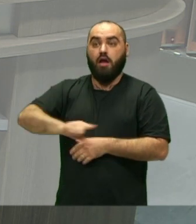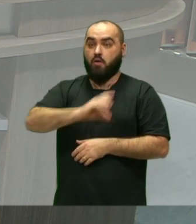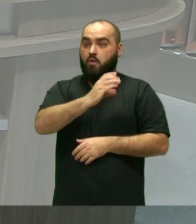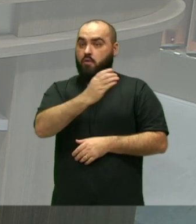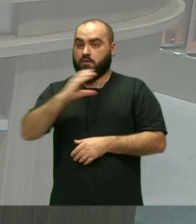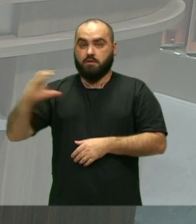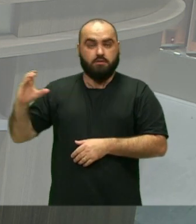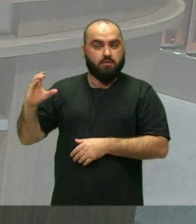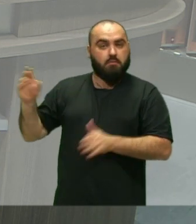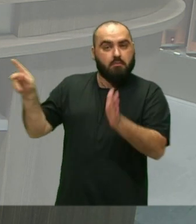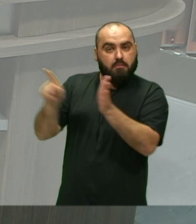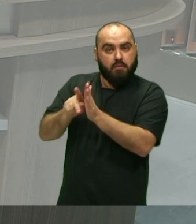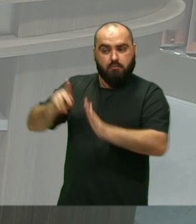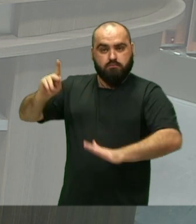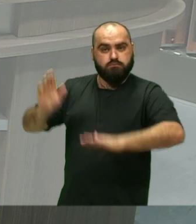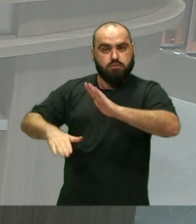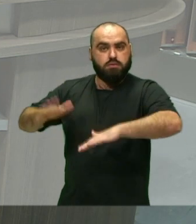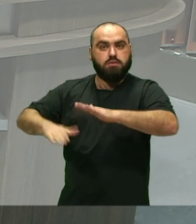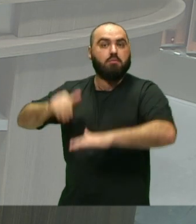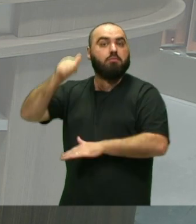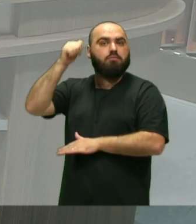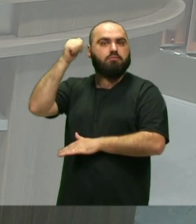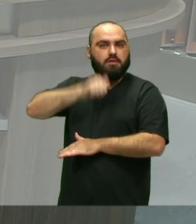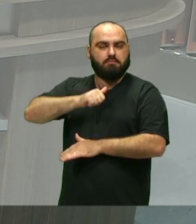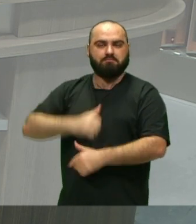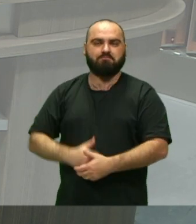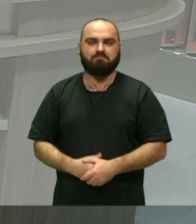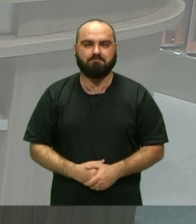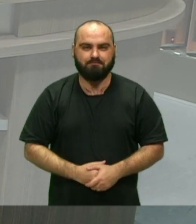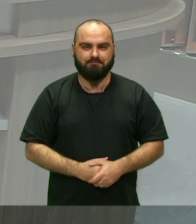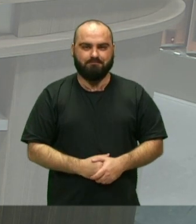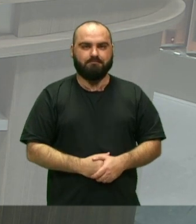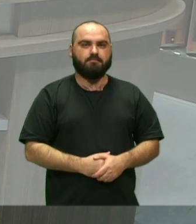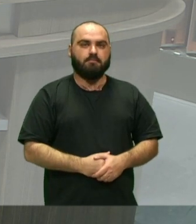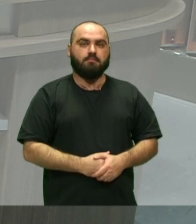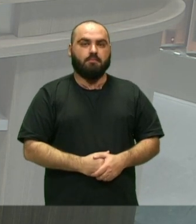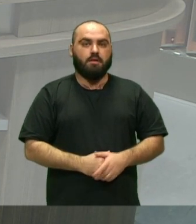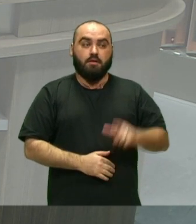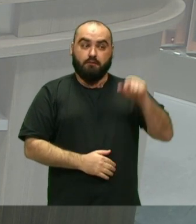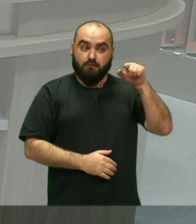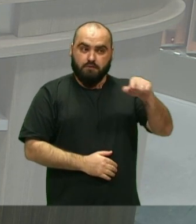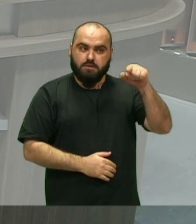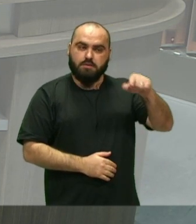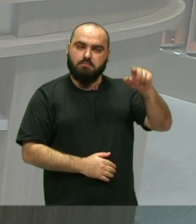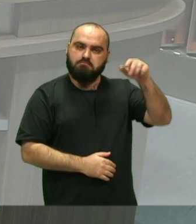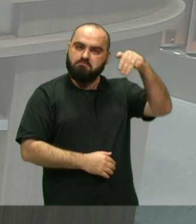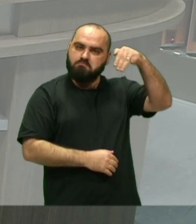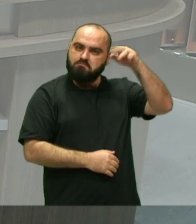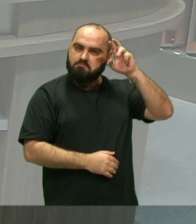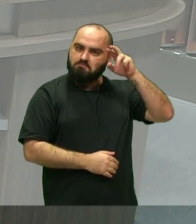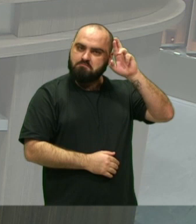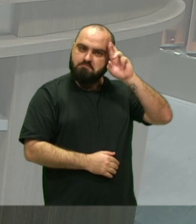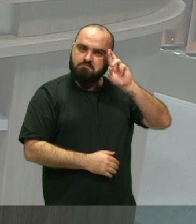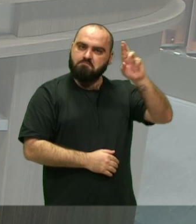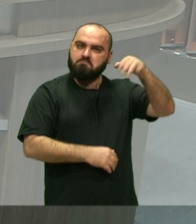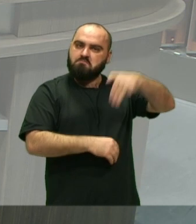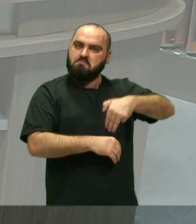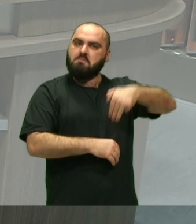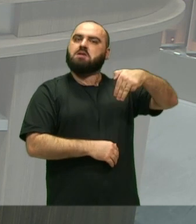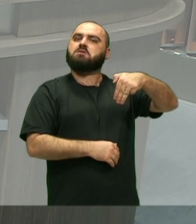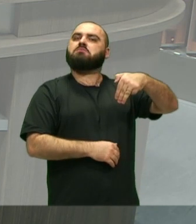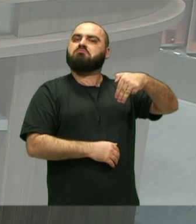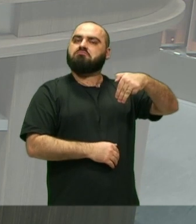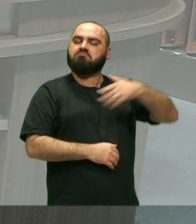Aqui de Itajaí Boner Camboriú E especialmente a você Mestra Olha, é um